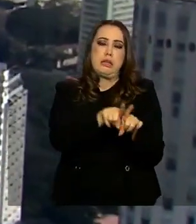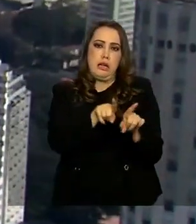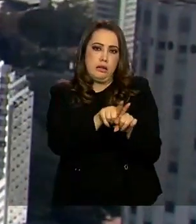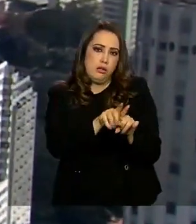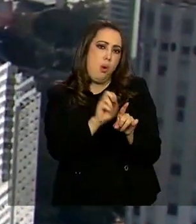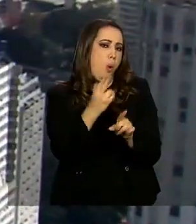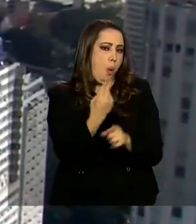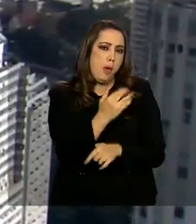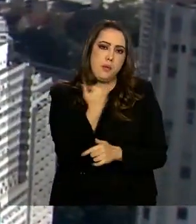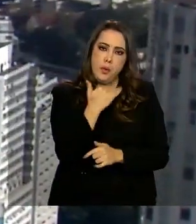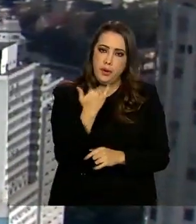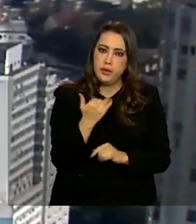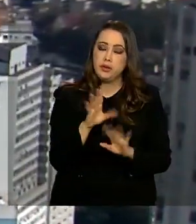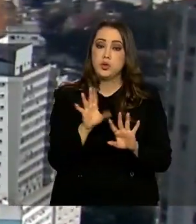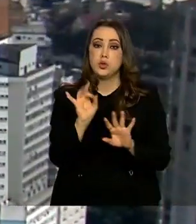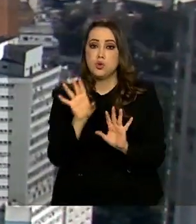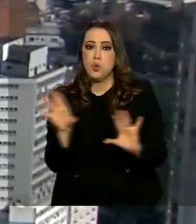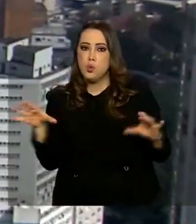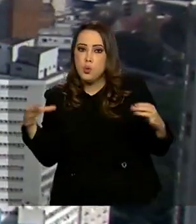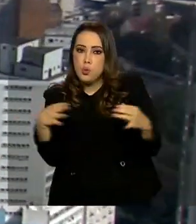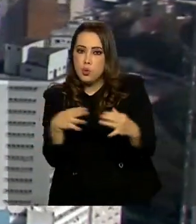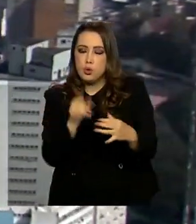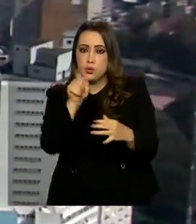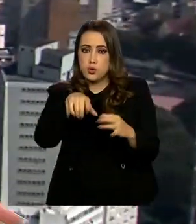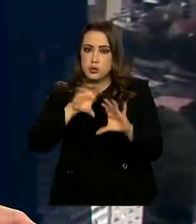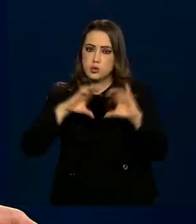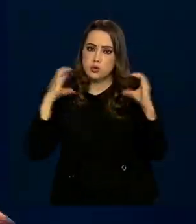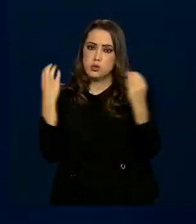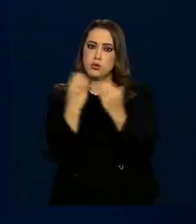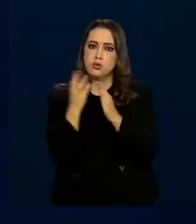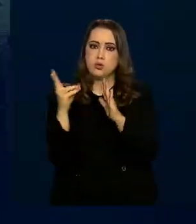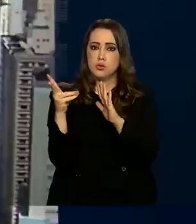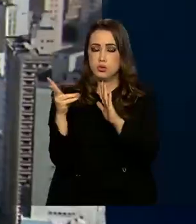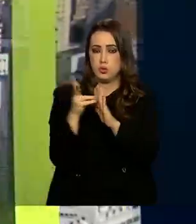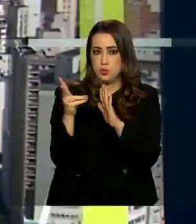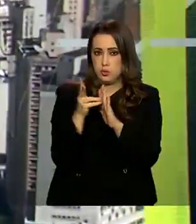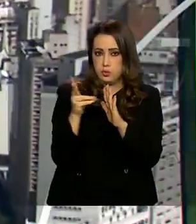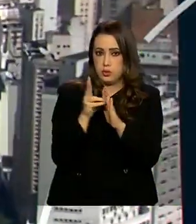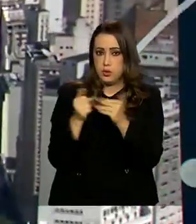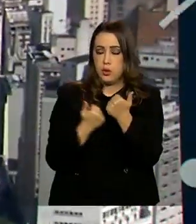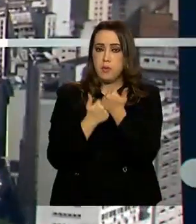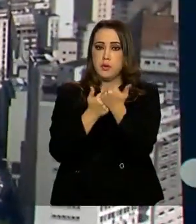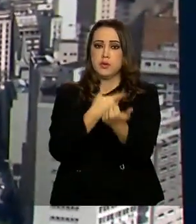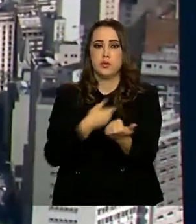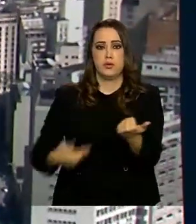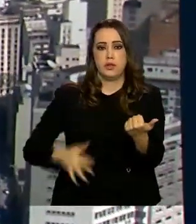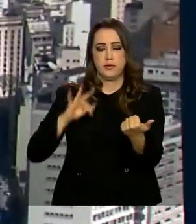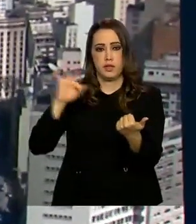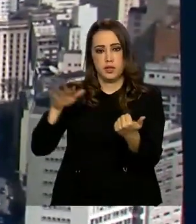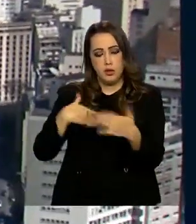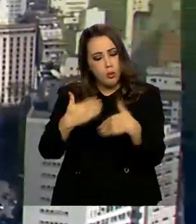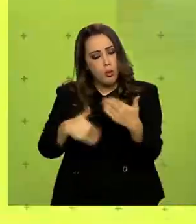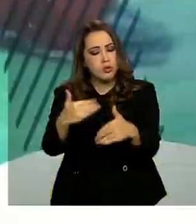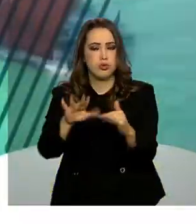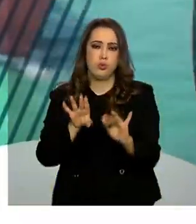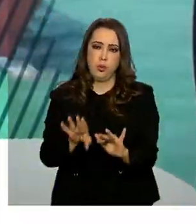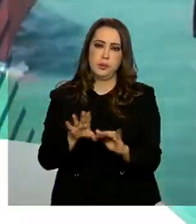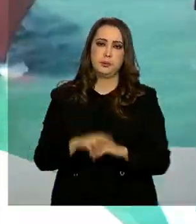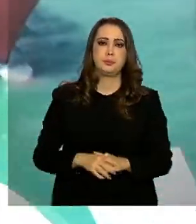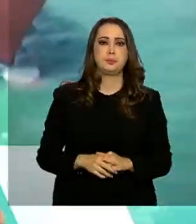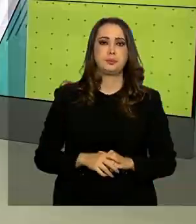Apenas a ala destinada a pacientes indígenas, que foi montada com o apoio do governo federal, vai continuar